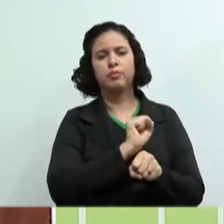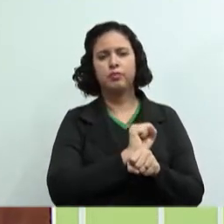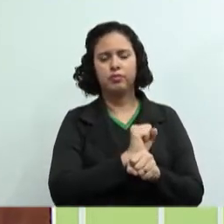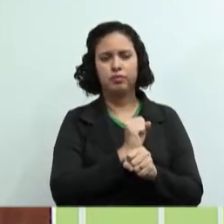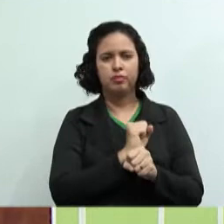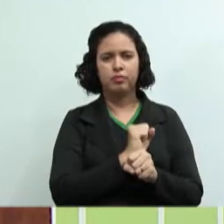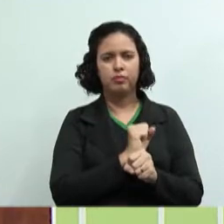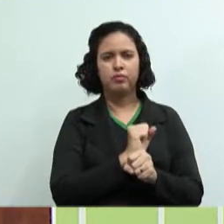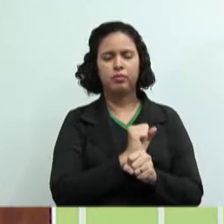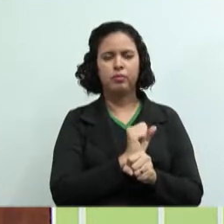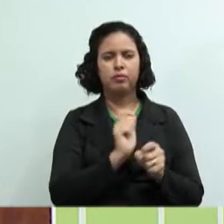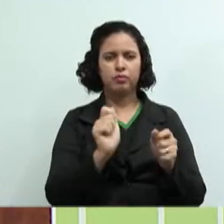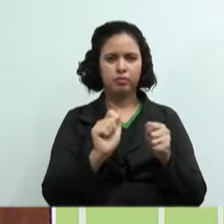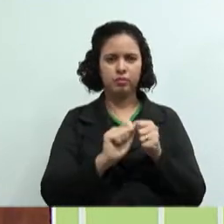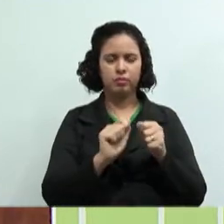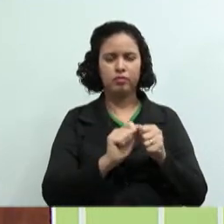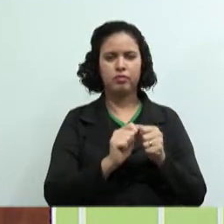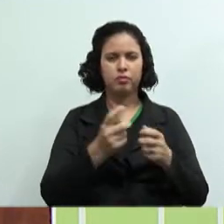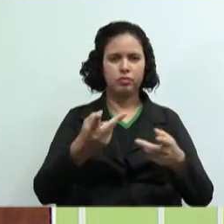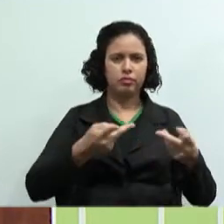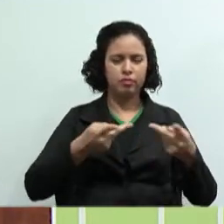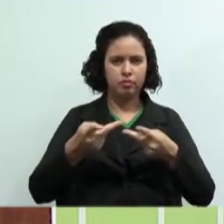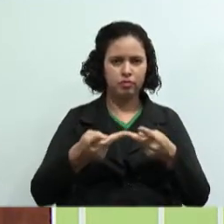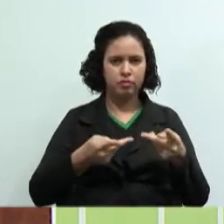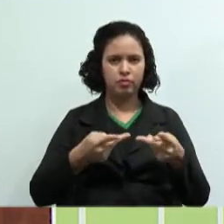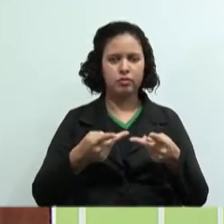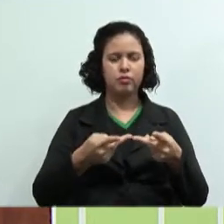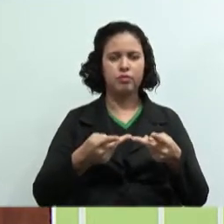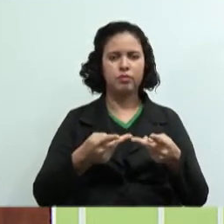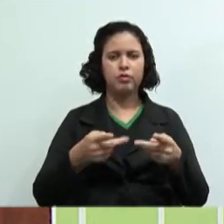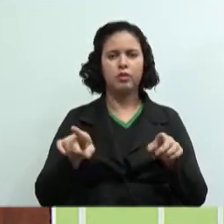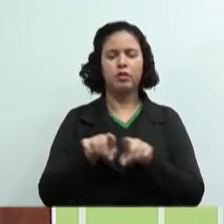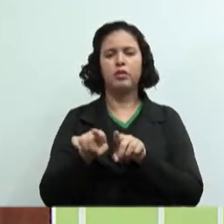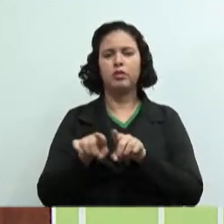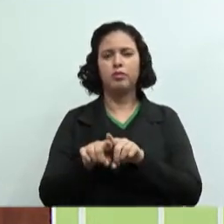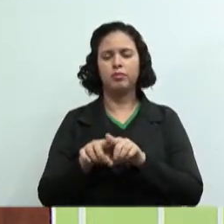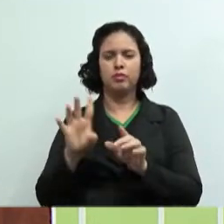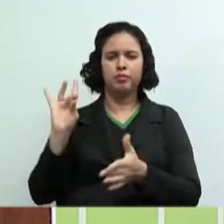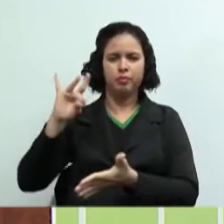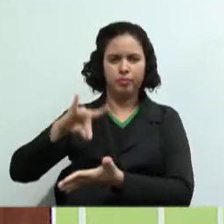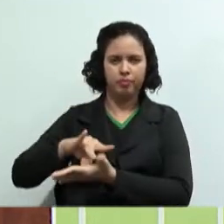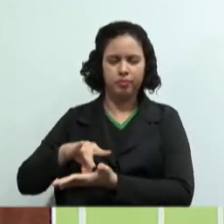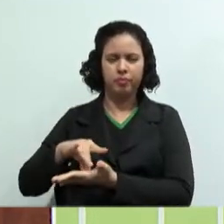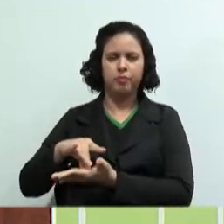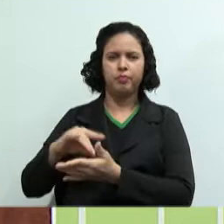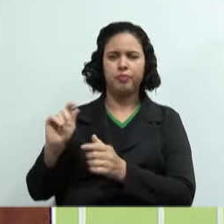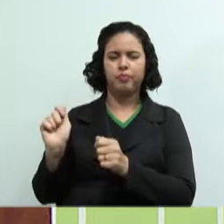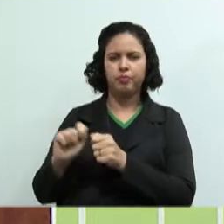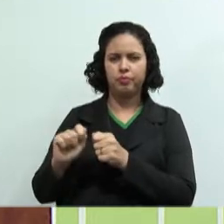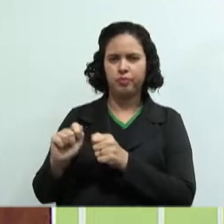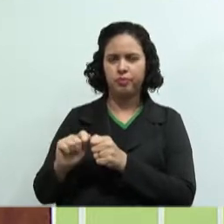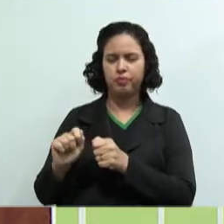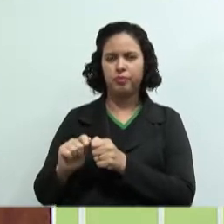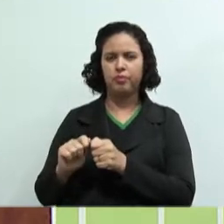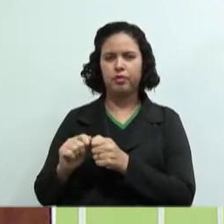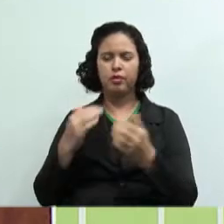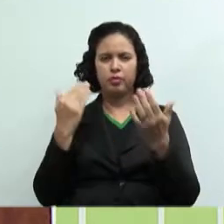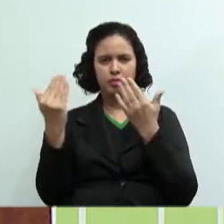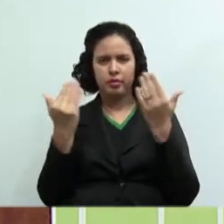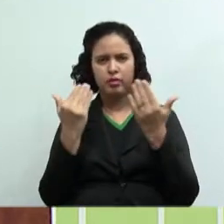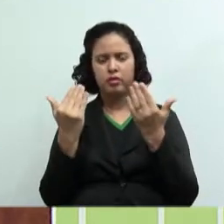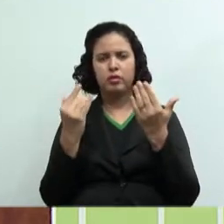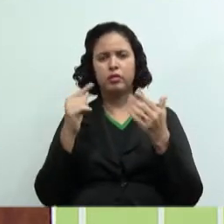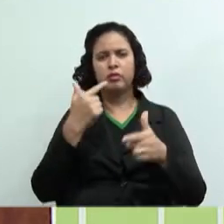eu estava montando lá meu projeto integrador, e o que foi realmente realizado, para comparar o quê? Será que o